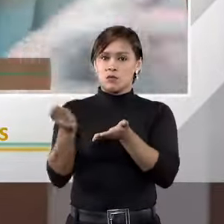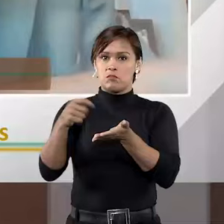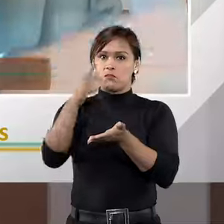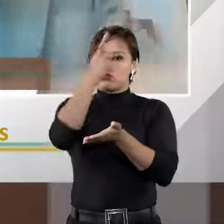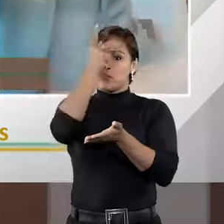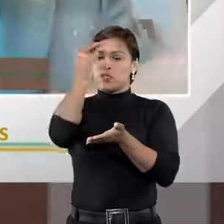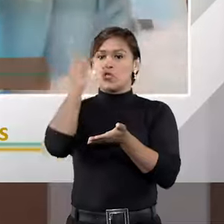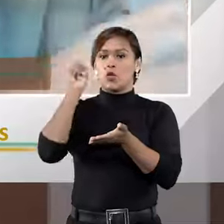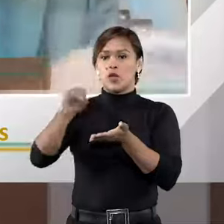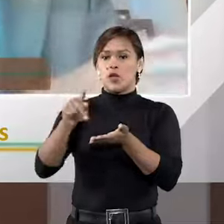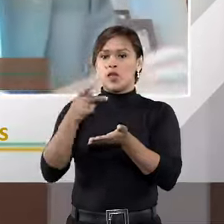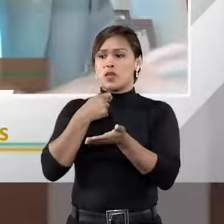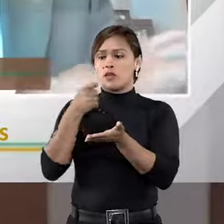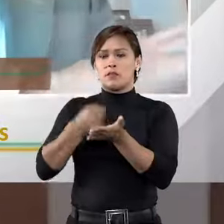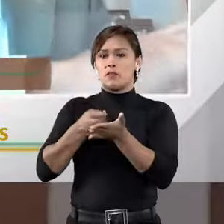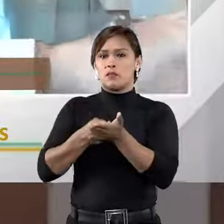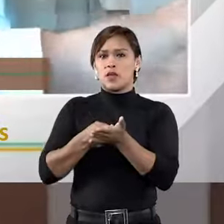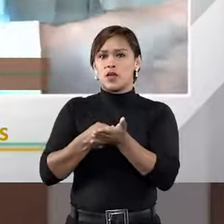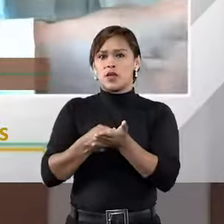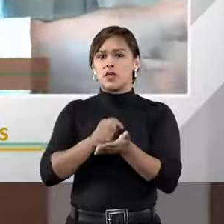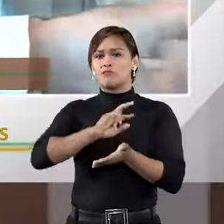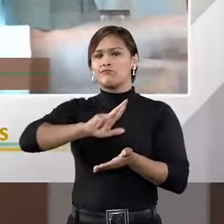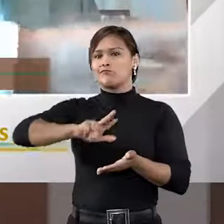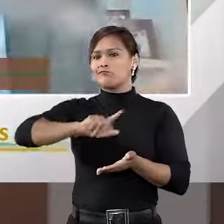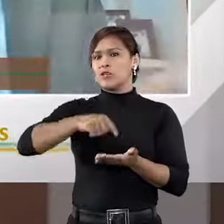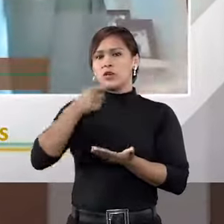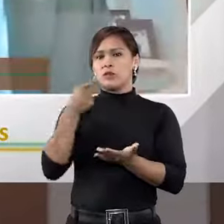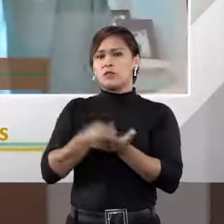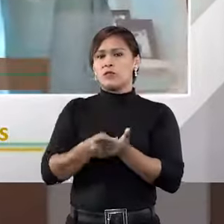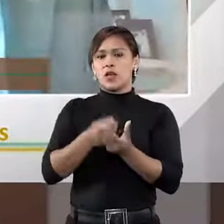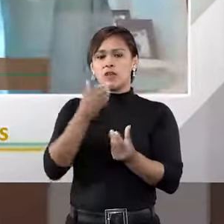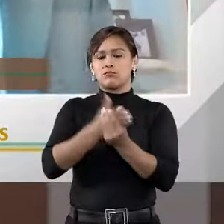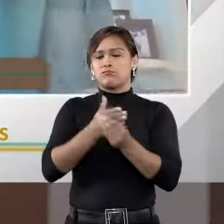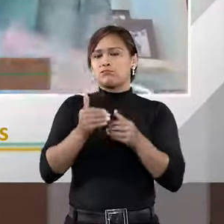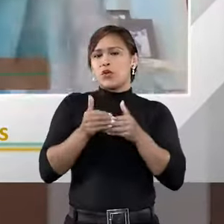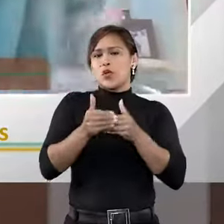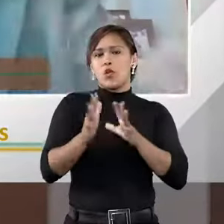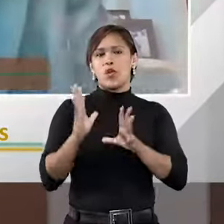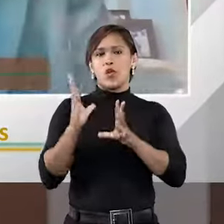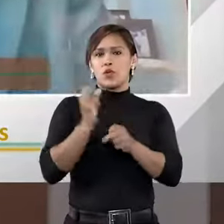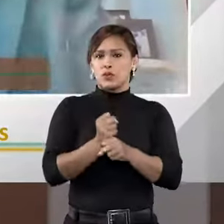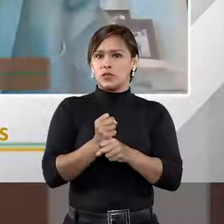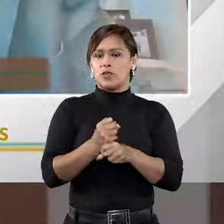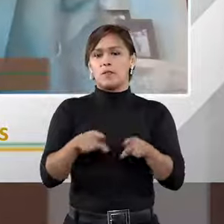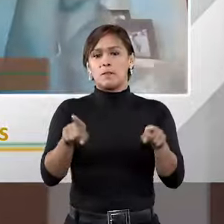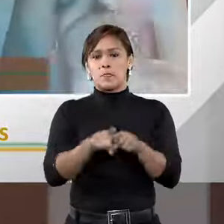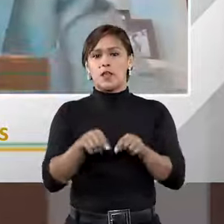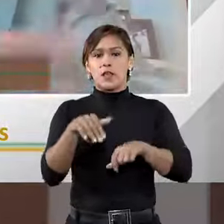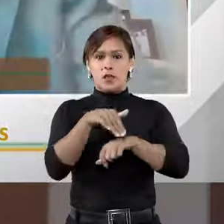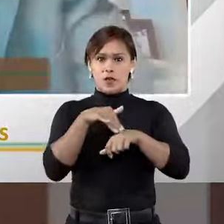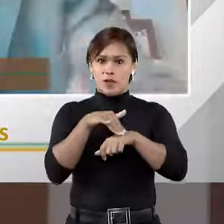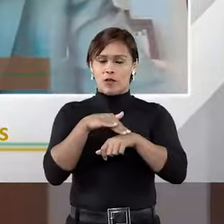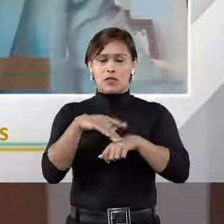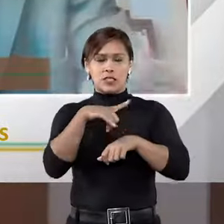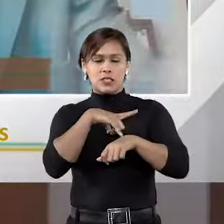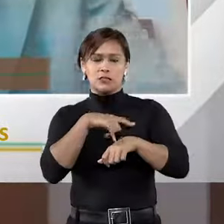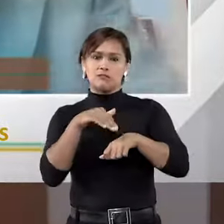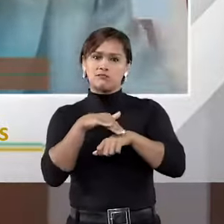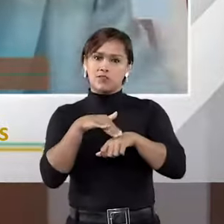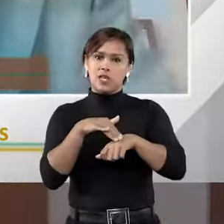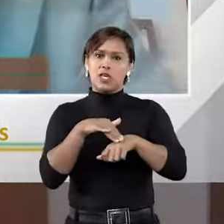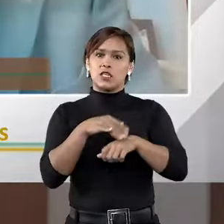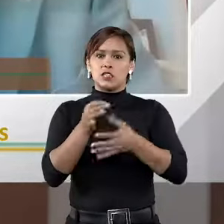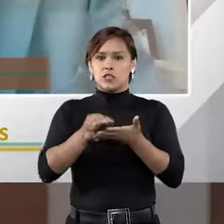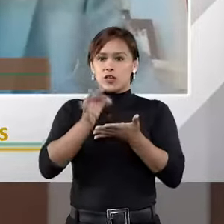Aquele preço que é pago ali geralmente não paga o custo daquele processo. Isso em conversas, pelo menos em conversas de